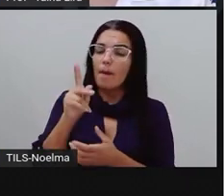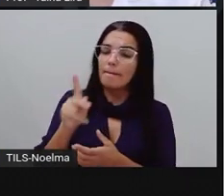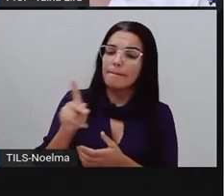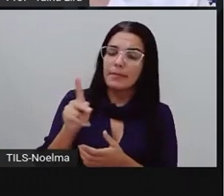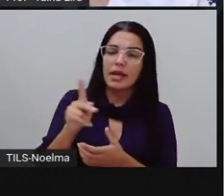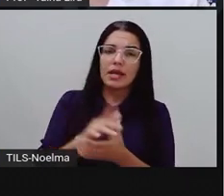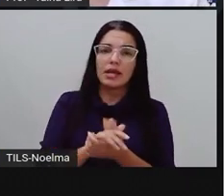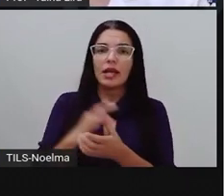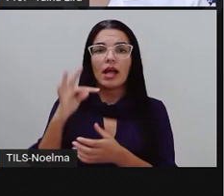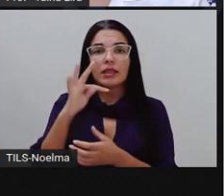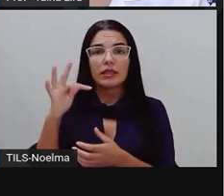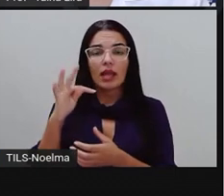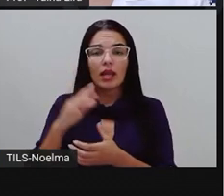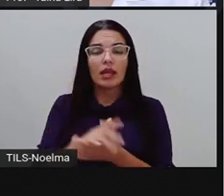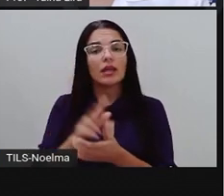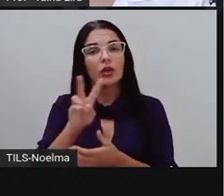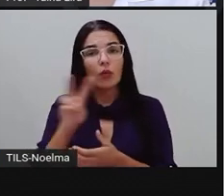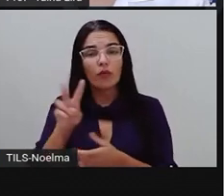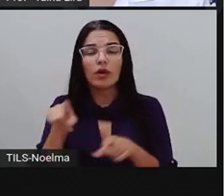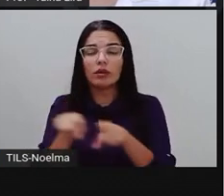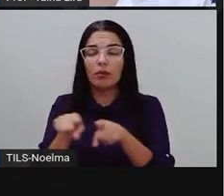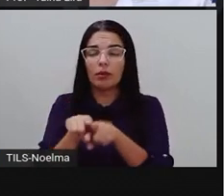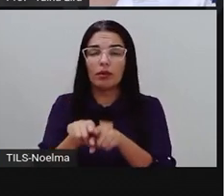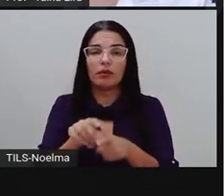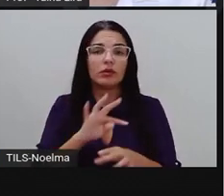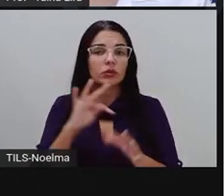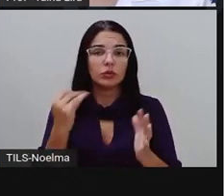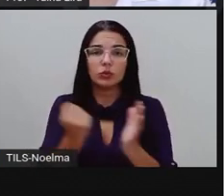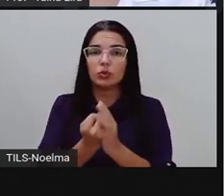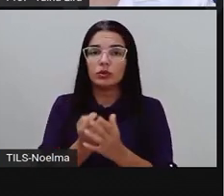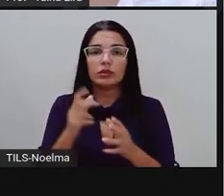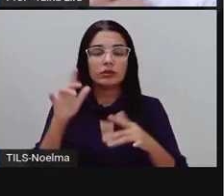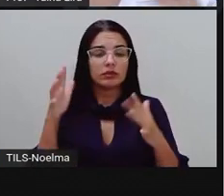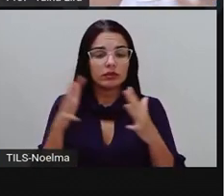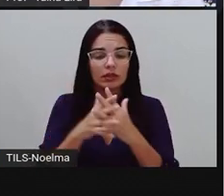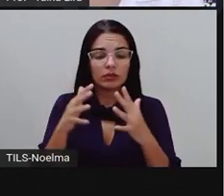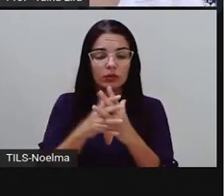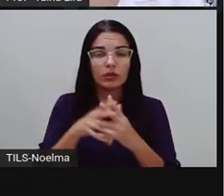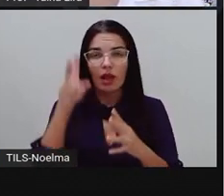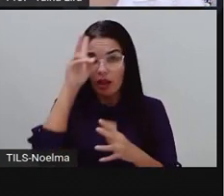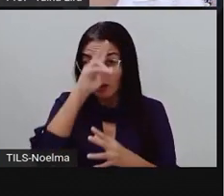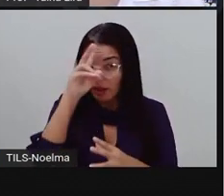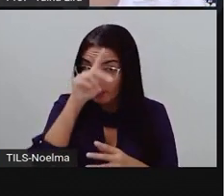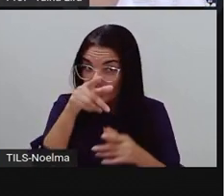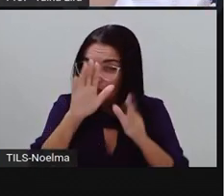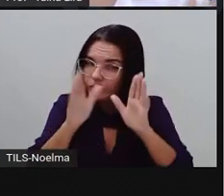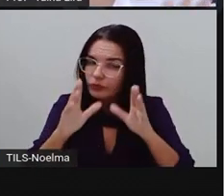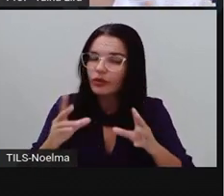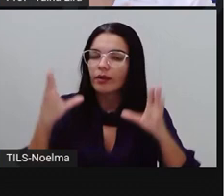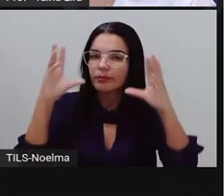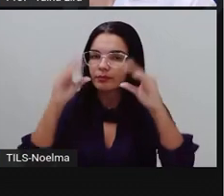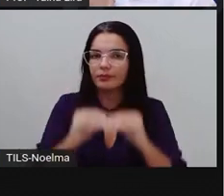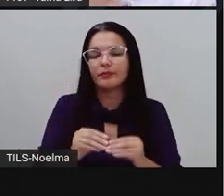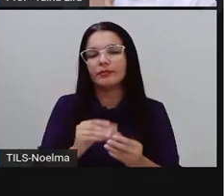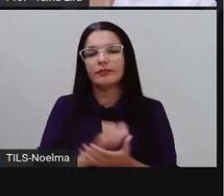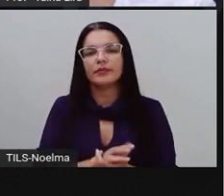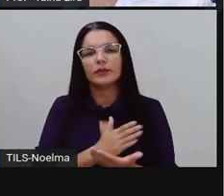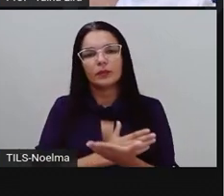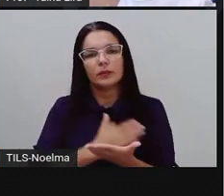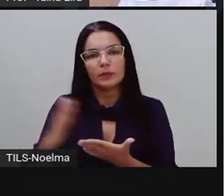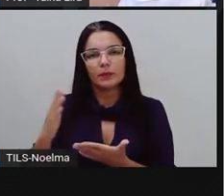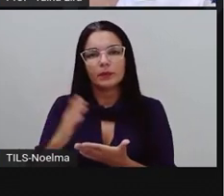P de pato, o T de tatu e o V de vaca. Certo? Todo mundo lembra disso? Então, vamos lá da